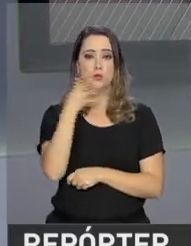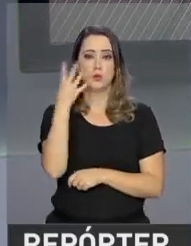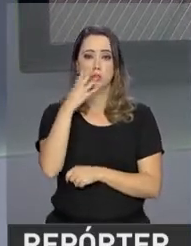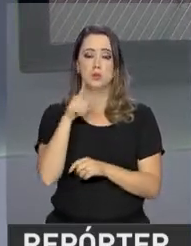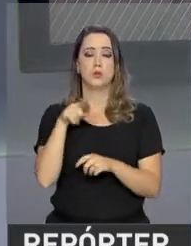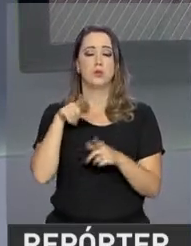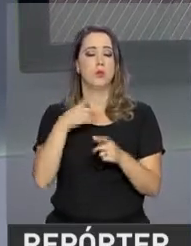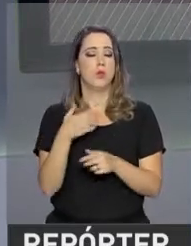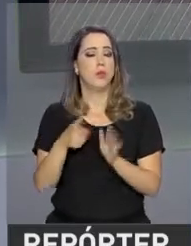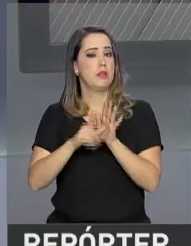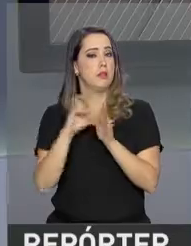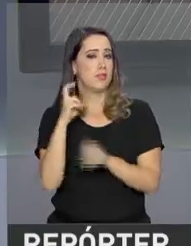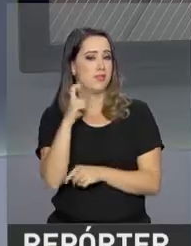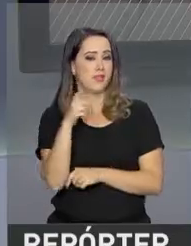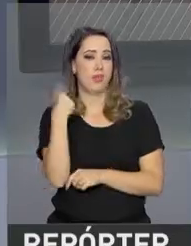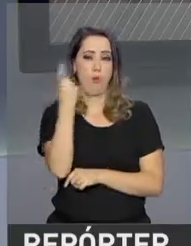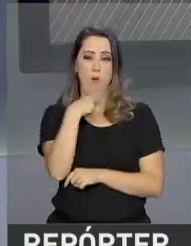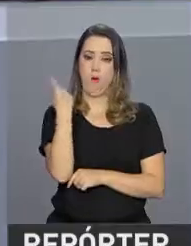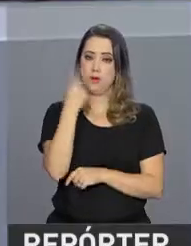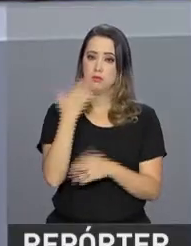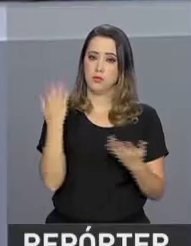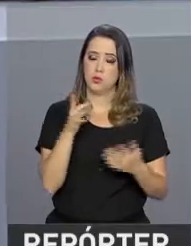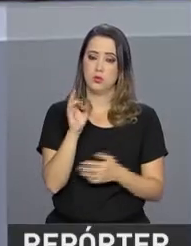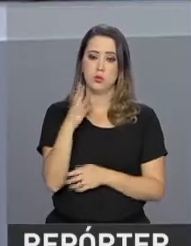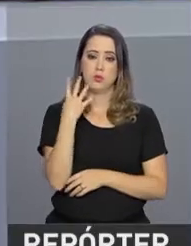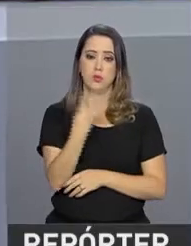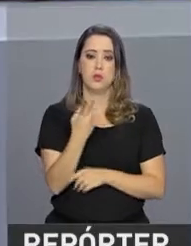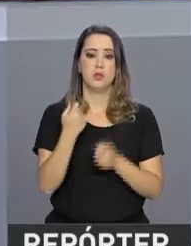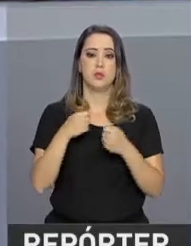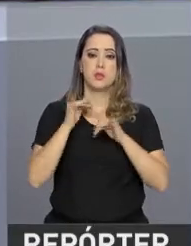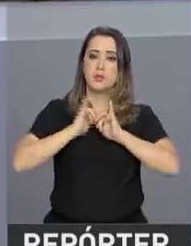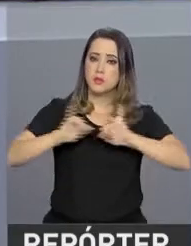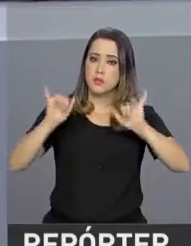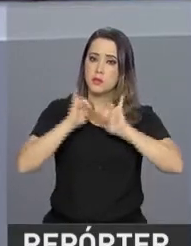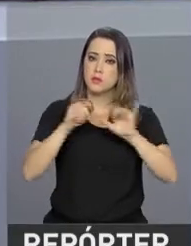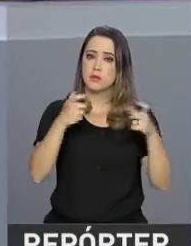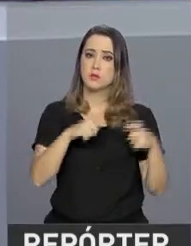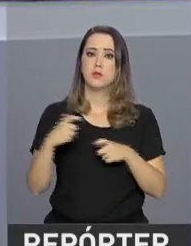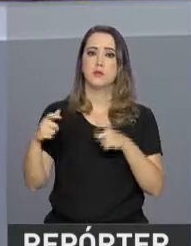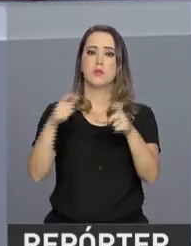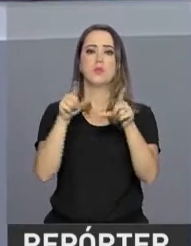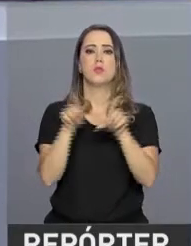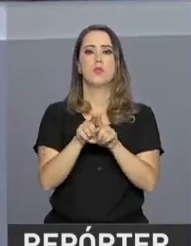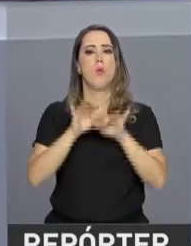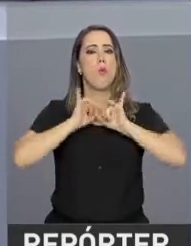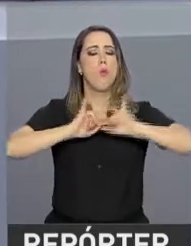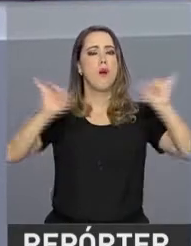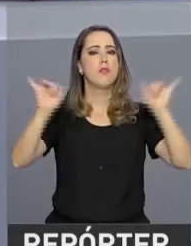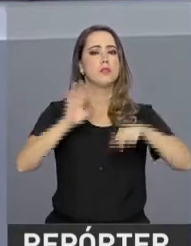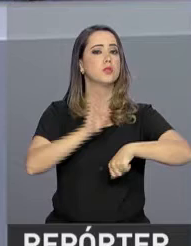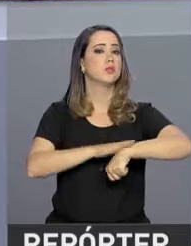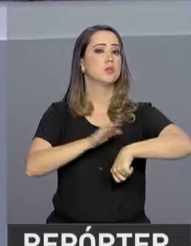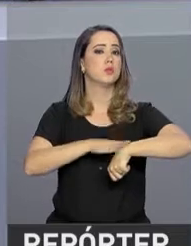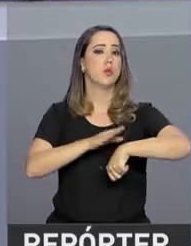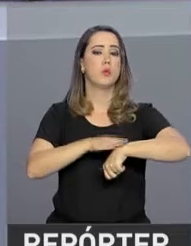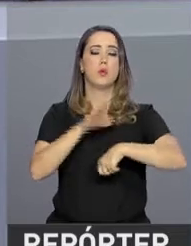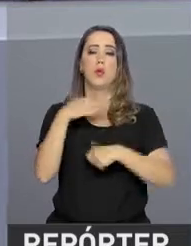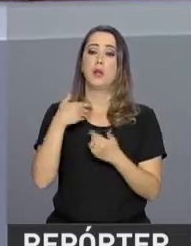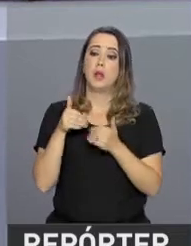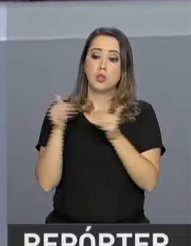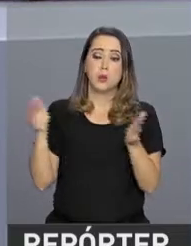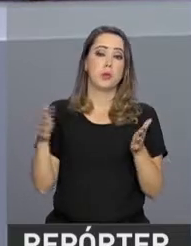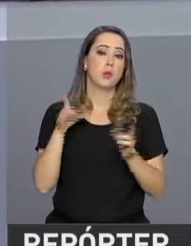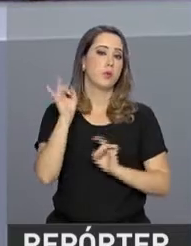horas e não de 5 horas. As agências devem informar nas dependências um aviso sobre o horário de atendimento